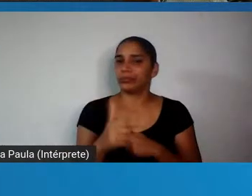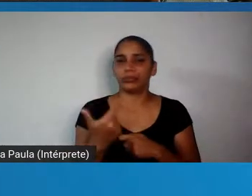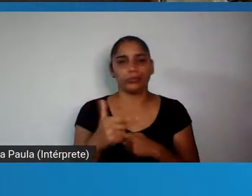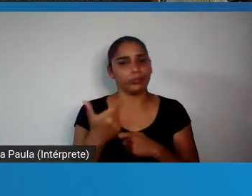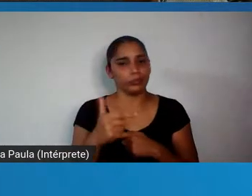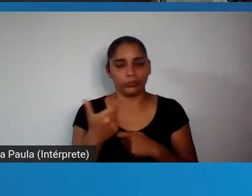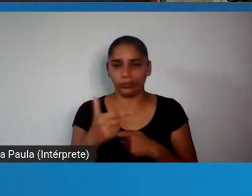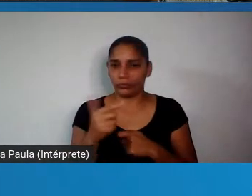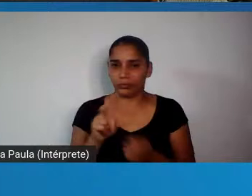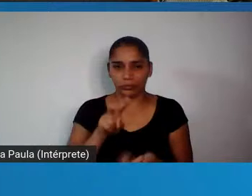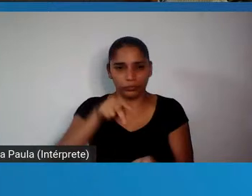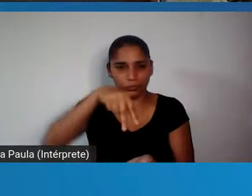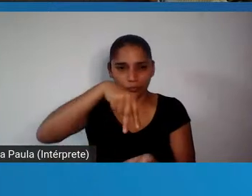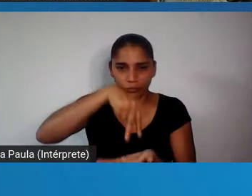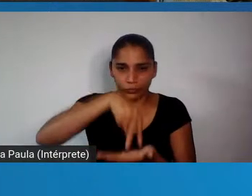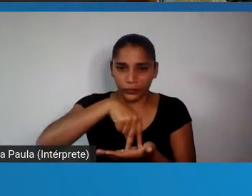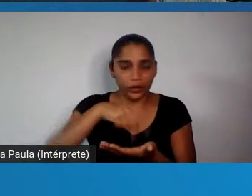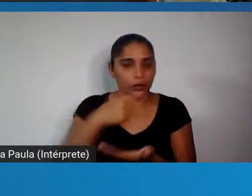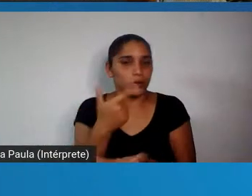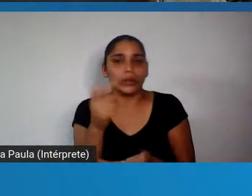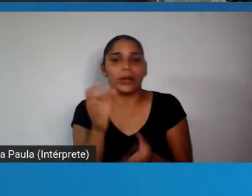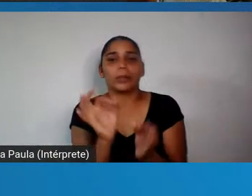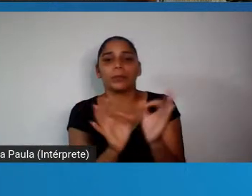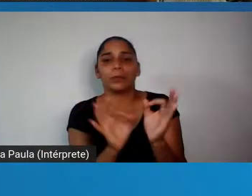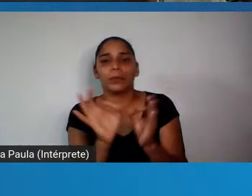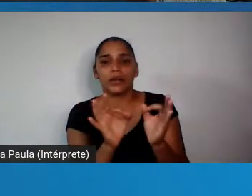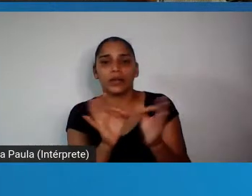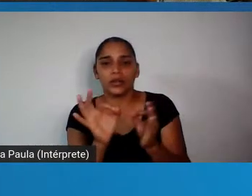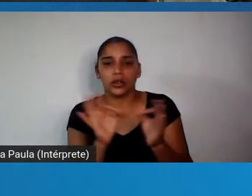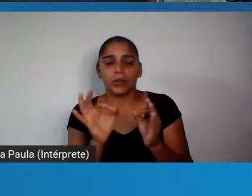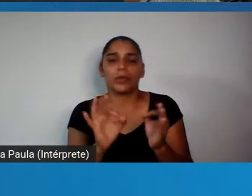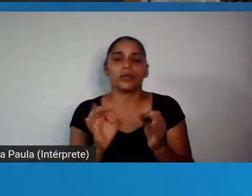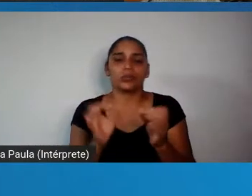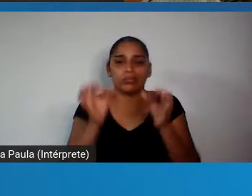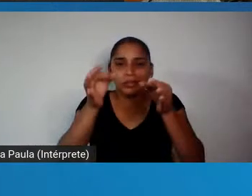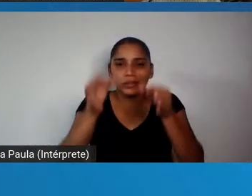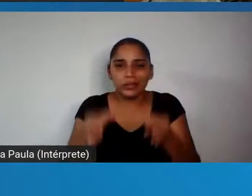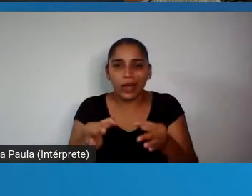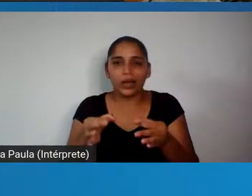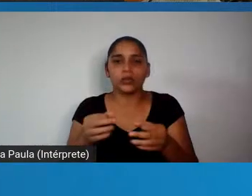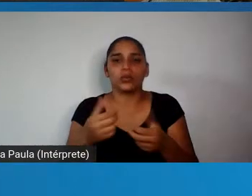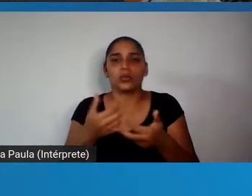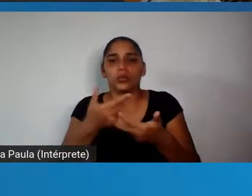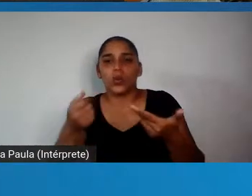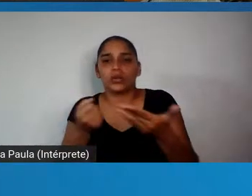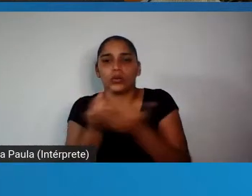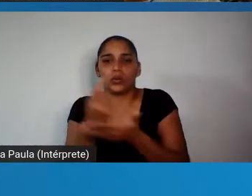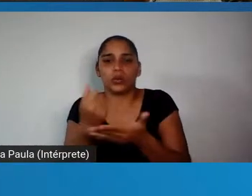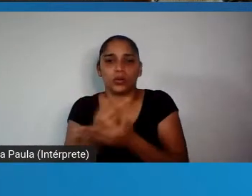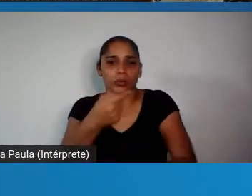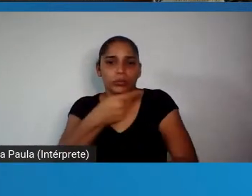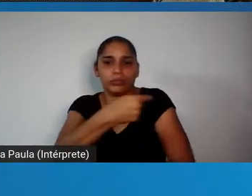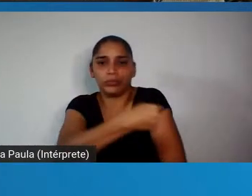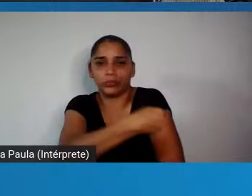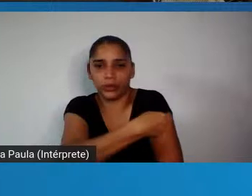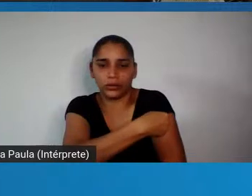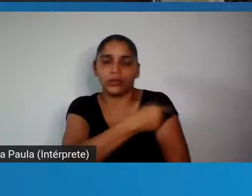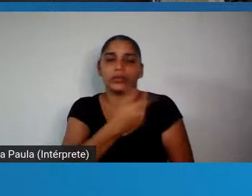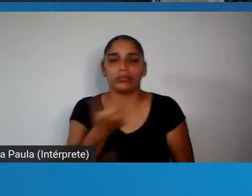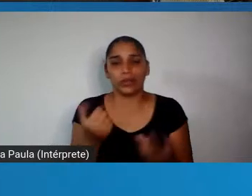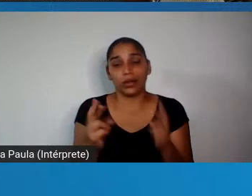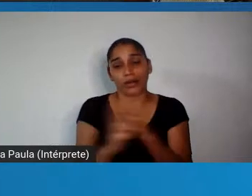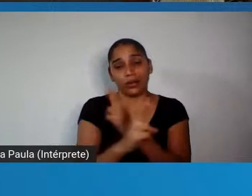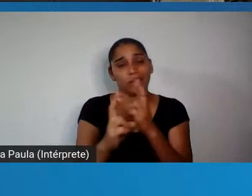não planejamos adequadamente a aquisição de vacinas e isso tem uma relação direta com tudo que nós